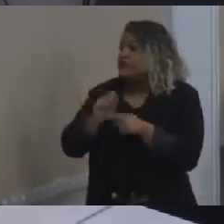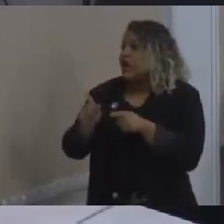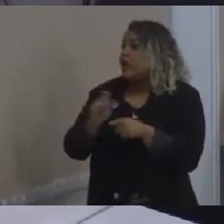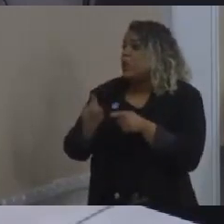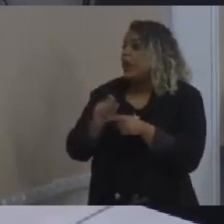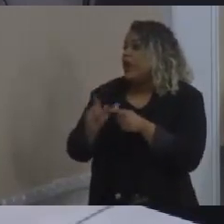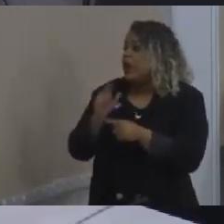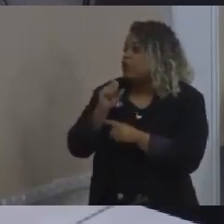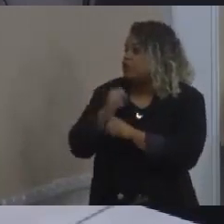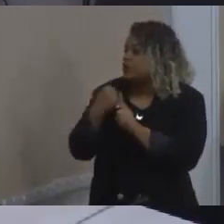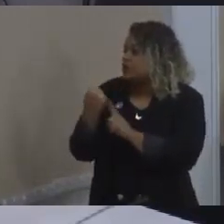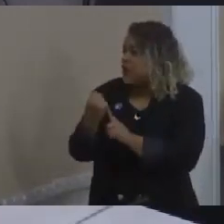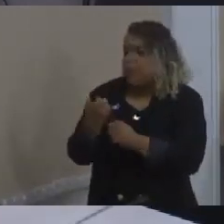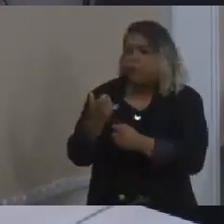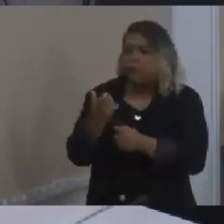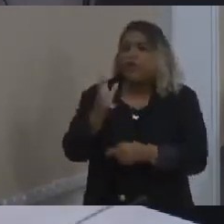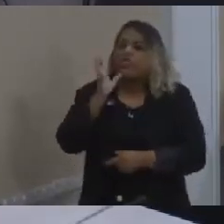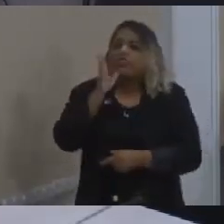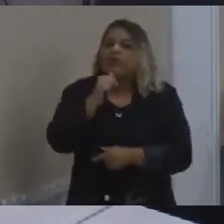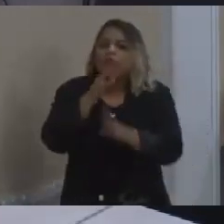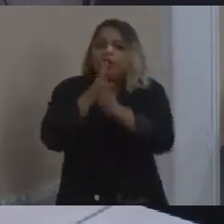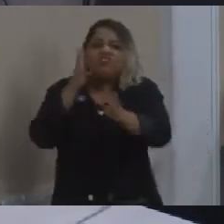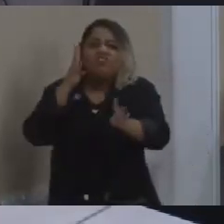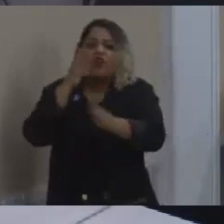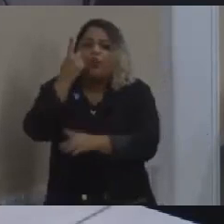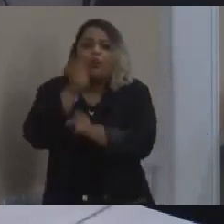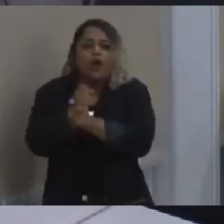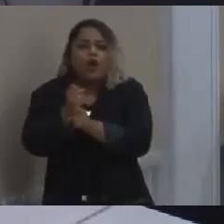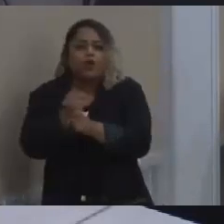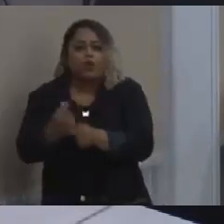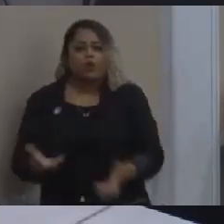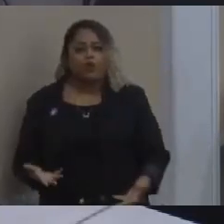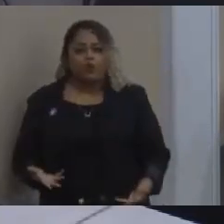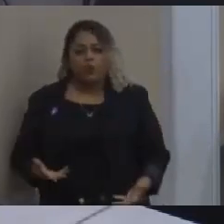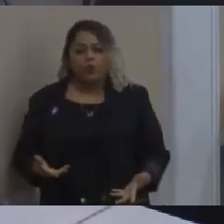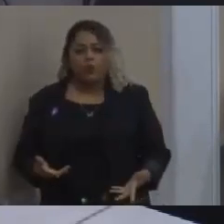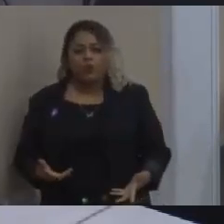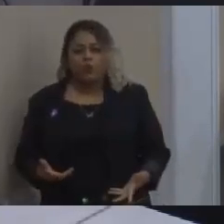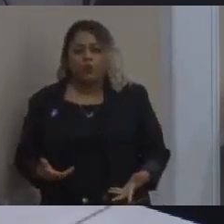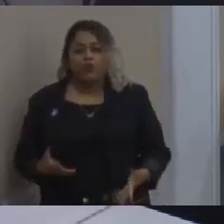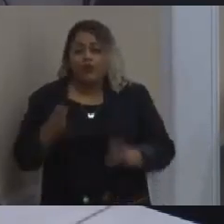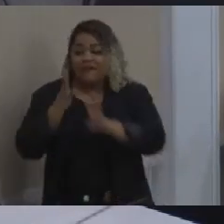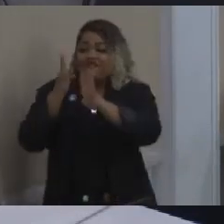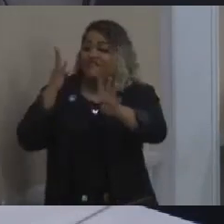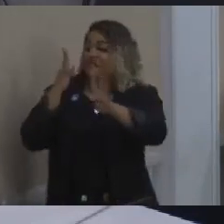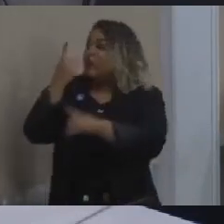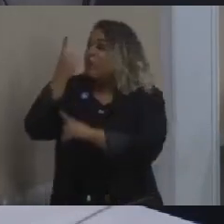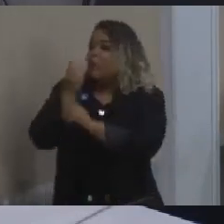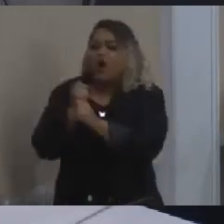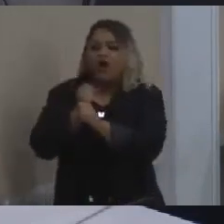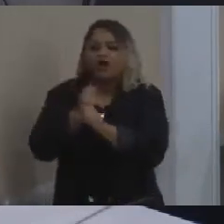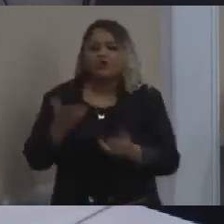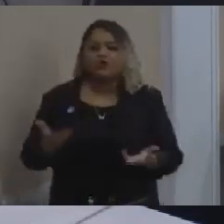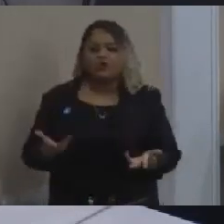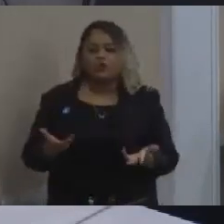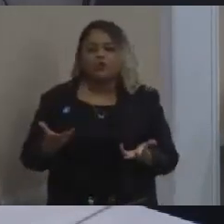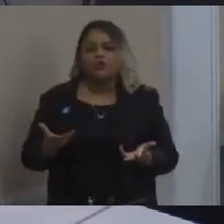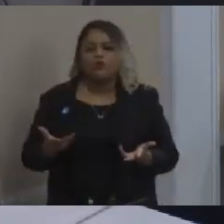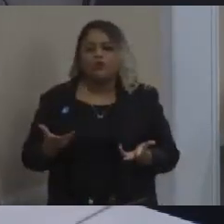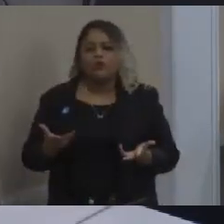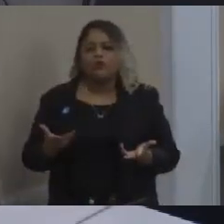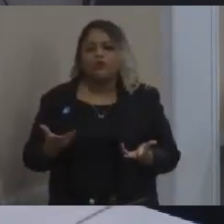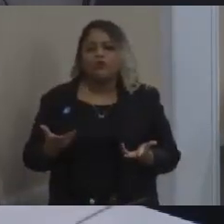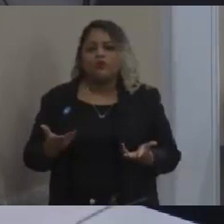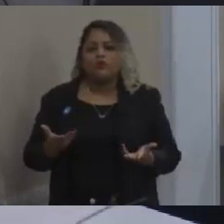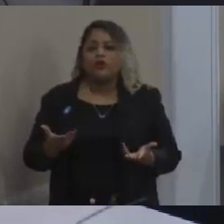Demora um ano para sair. A fila. Não é um ano para ser atendido, não. E aí fica nesse reme-reme. A